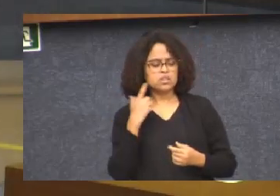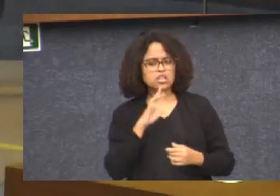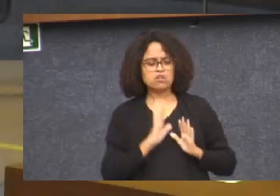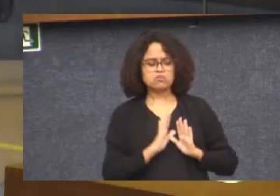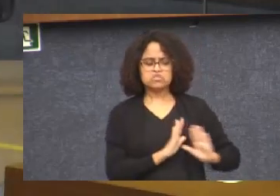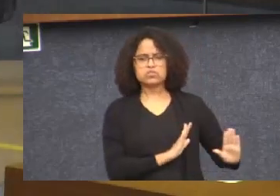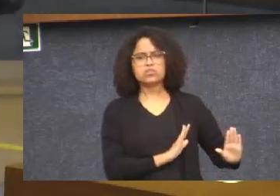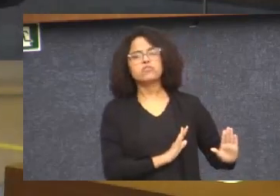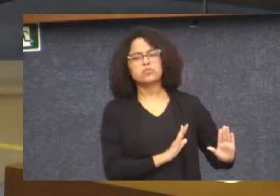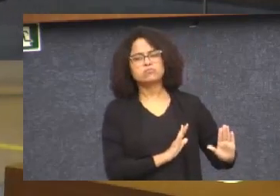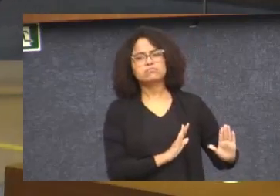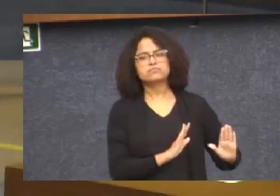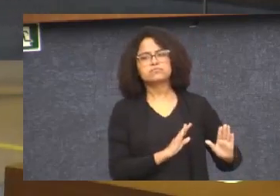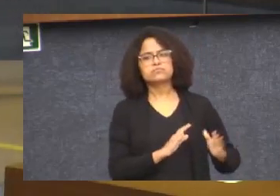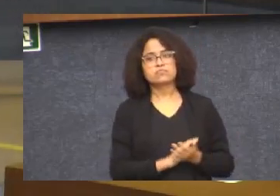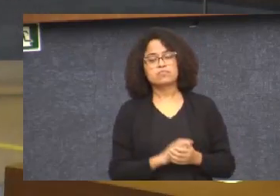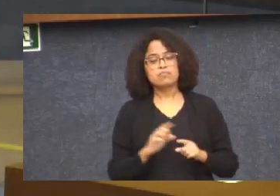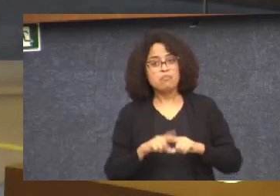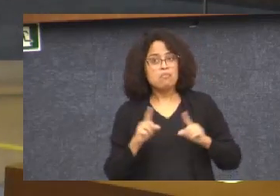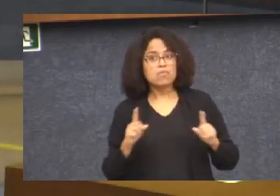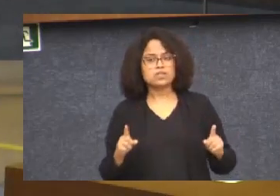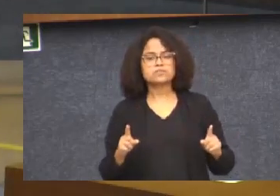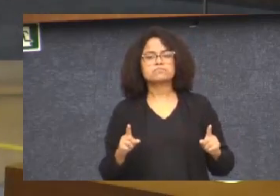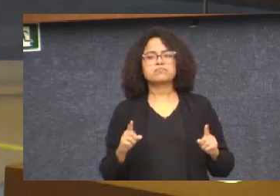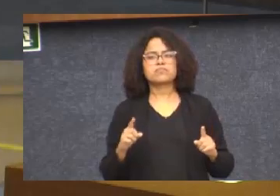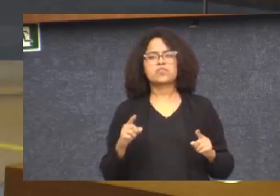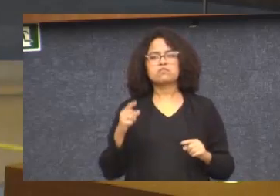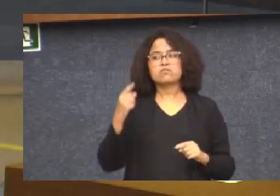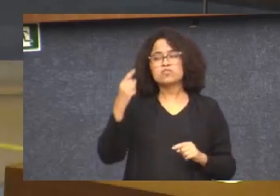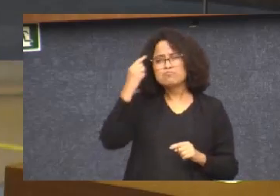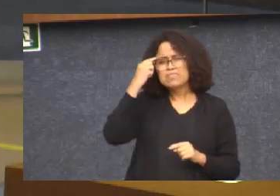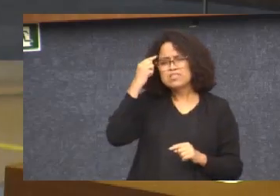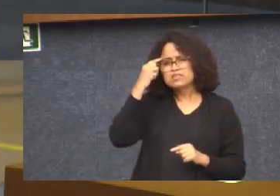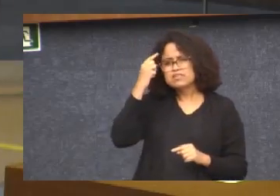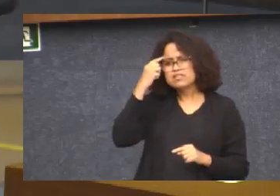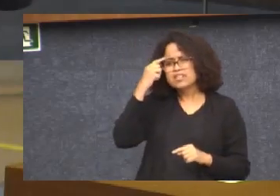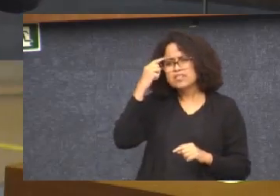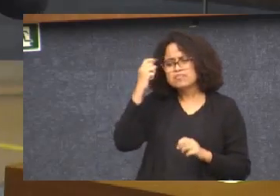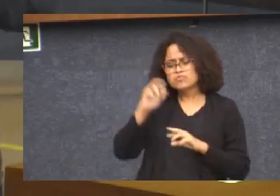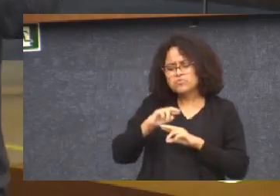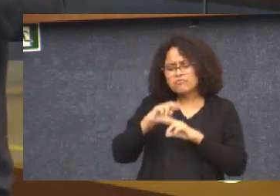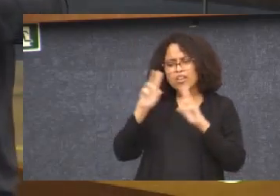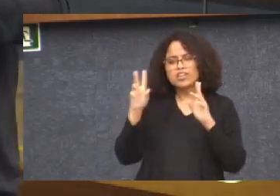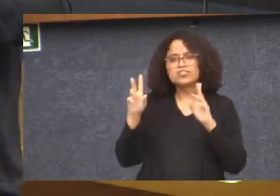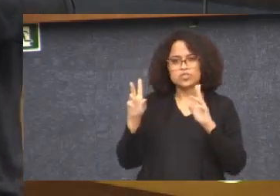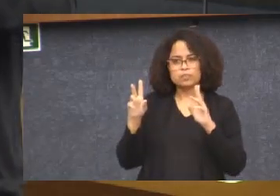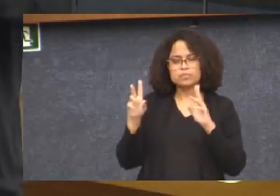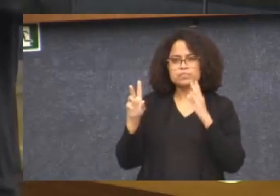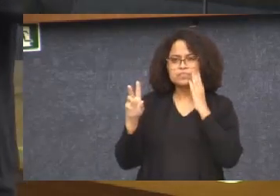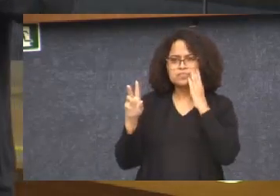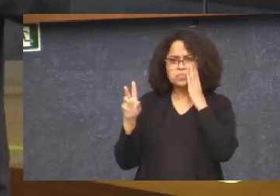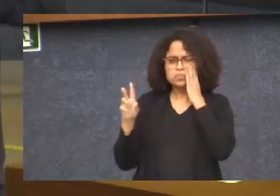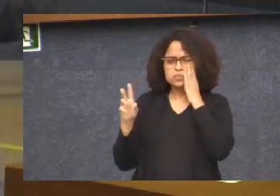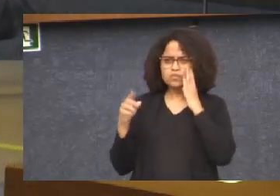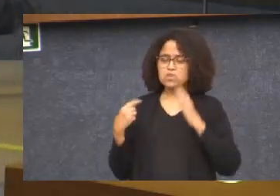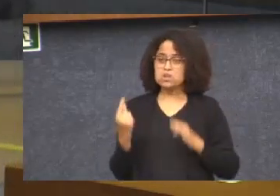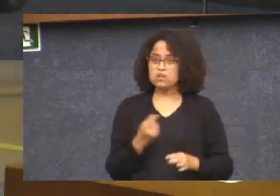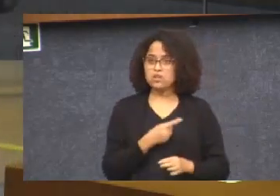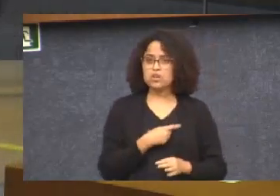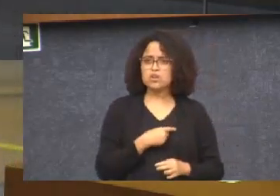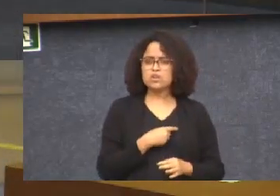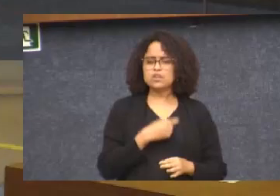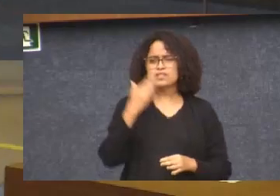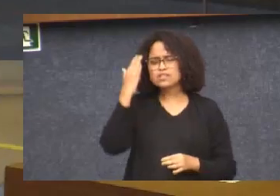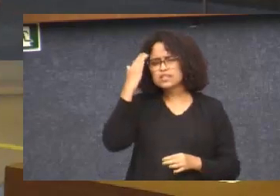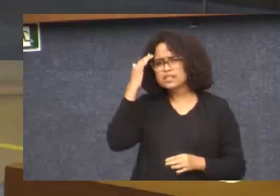pensamos muito diferente, essa é a questão. Nós entendemos que esse projeto